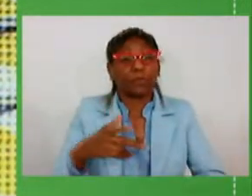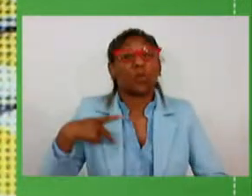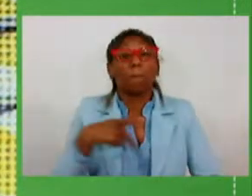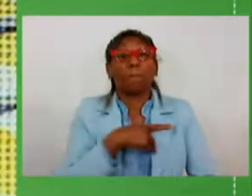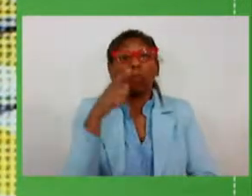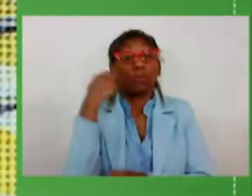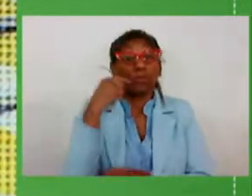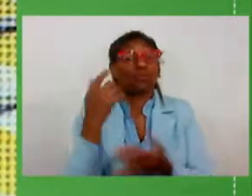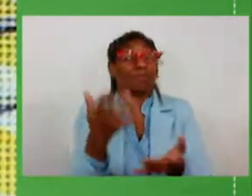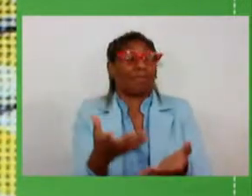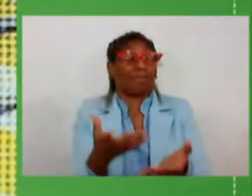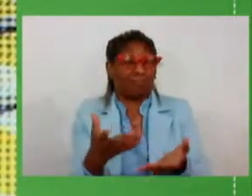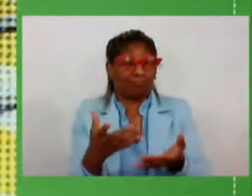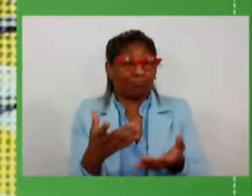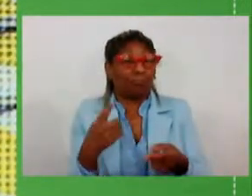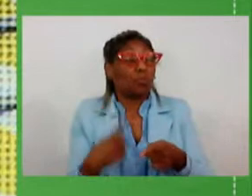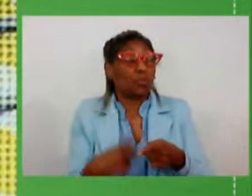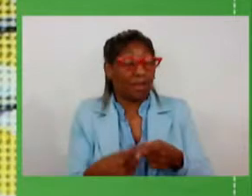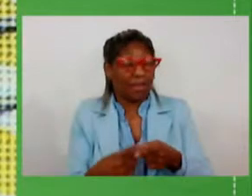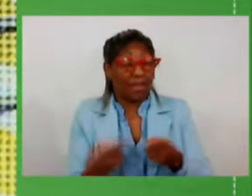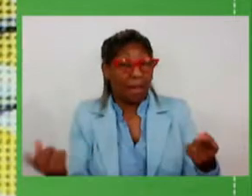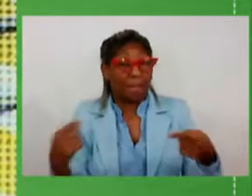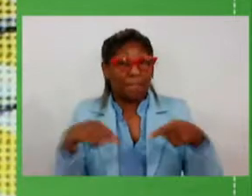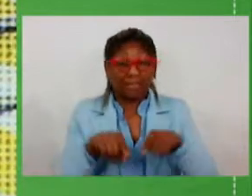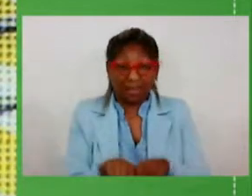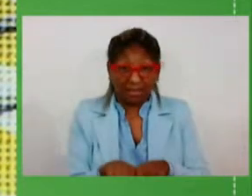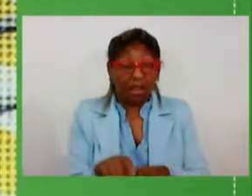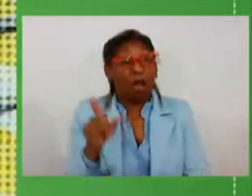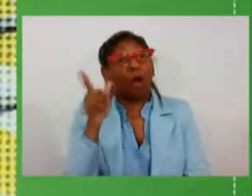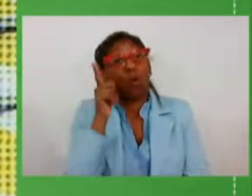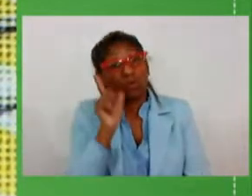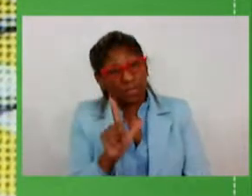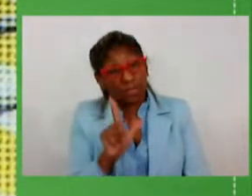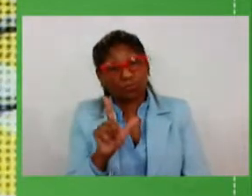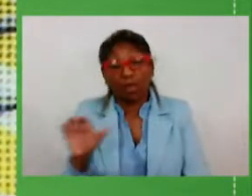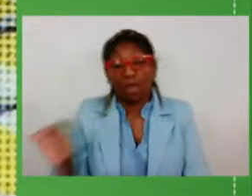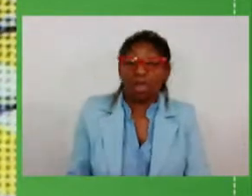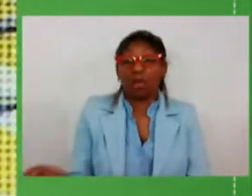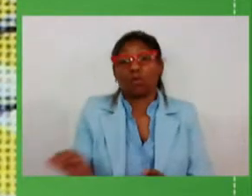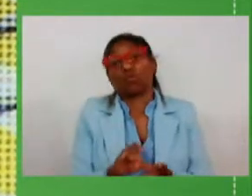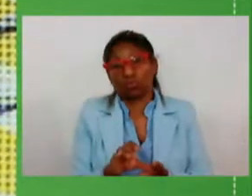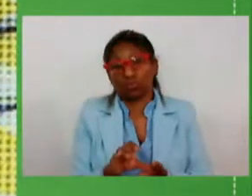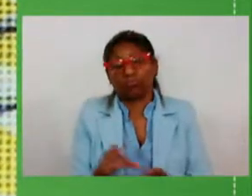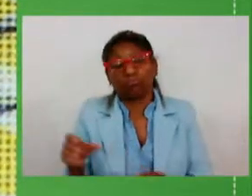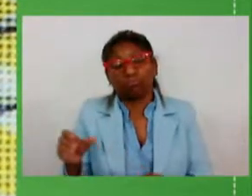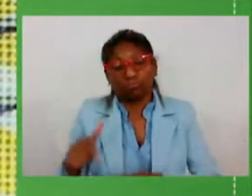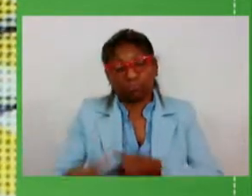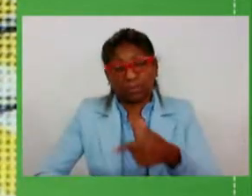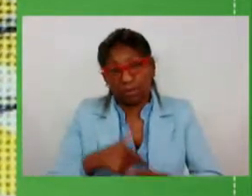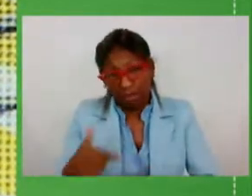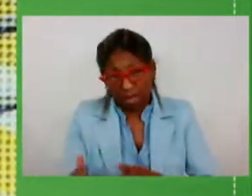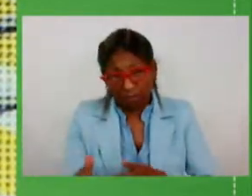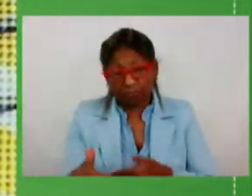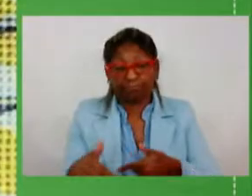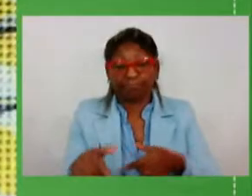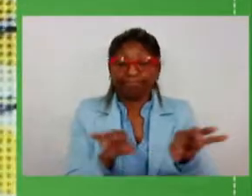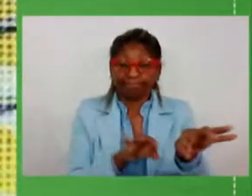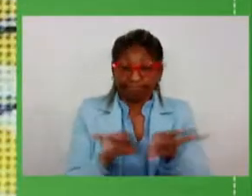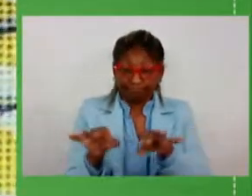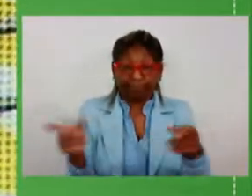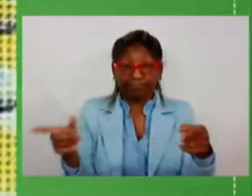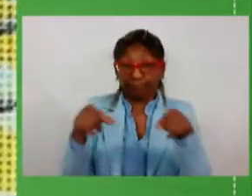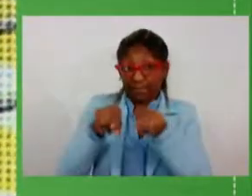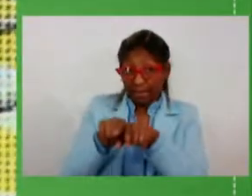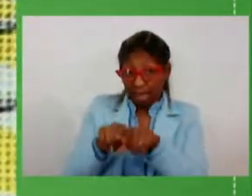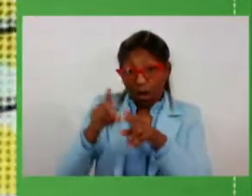acontecer porque é desta boa parceria que saem os recursos para investir nessas obras e é na manutenção dessas parcerias dessa parceria